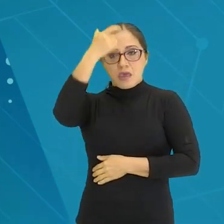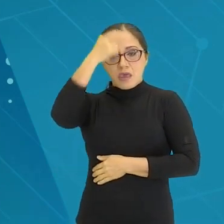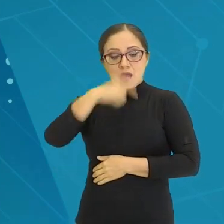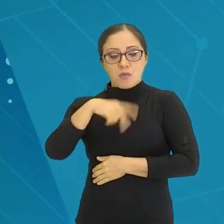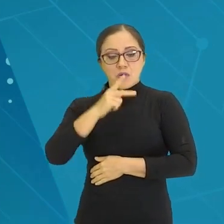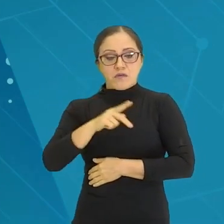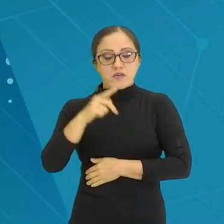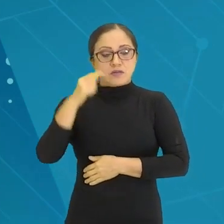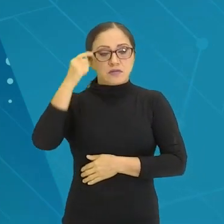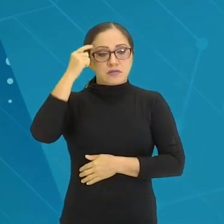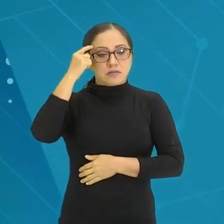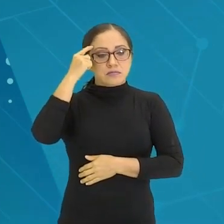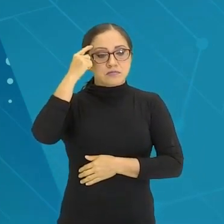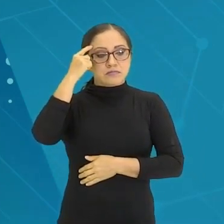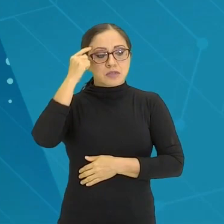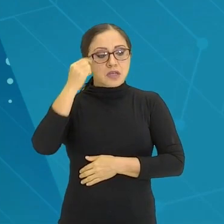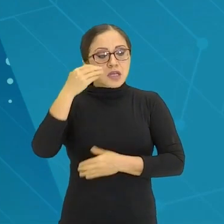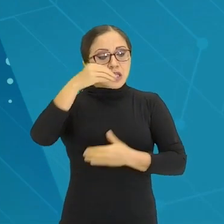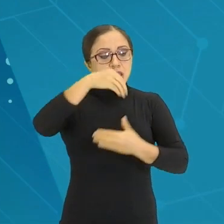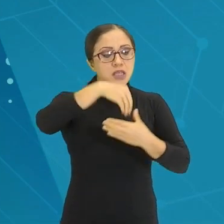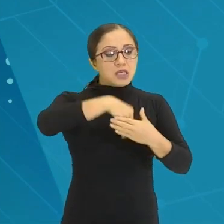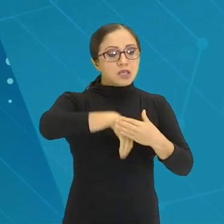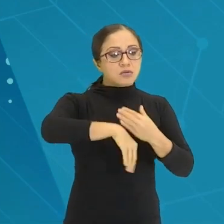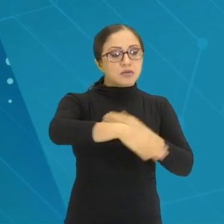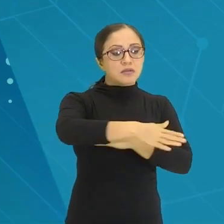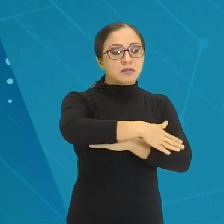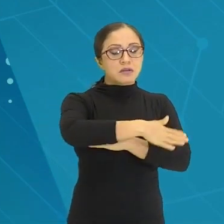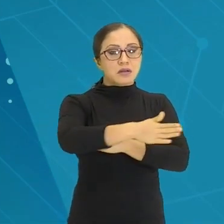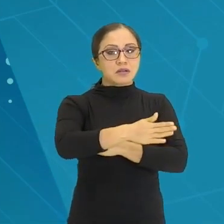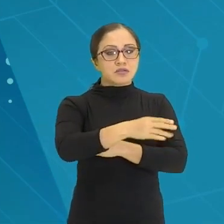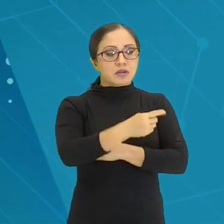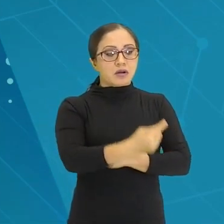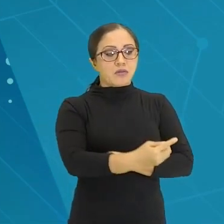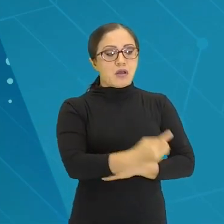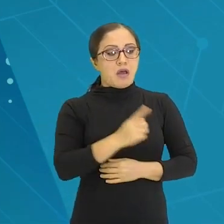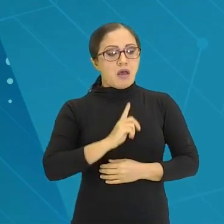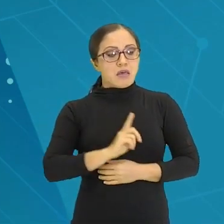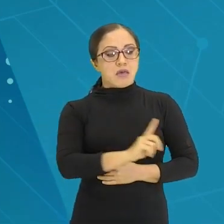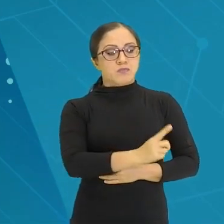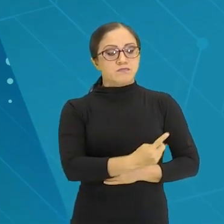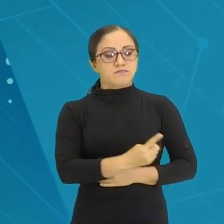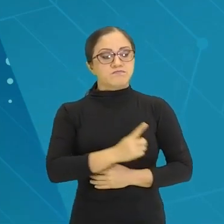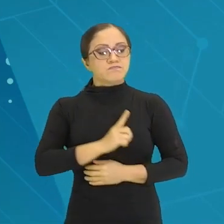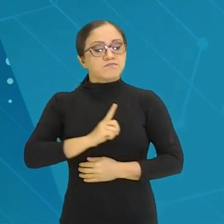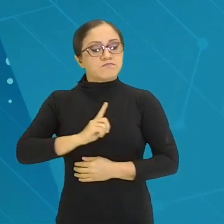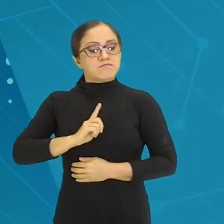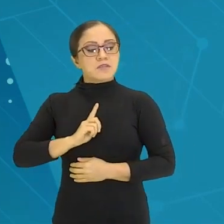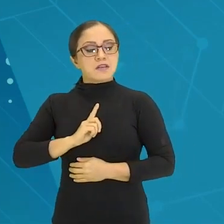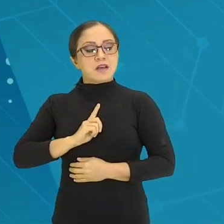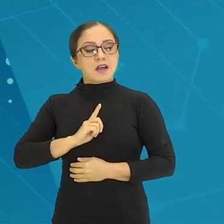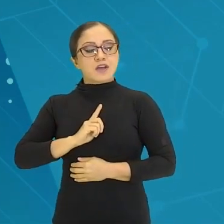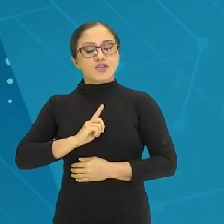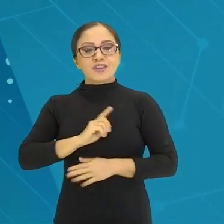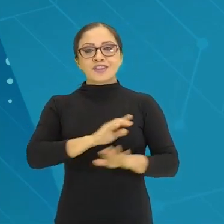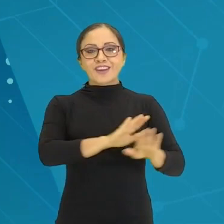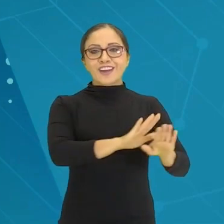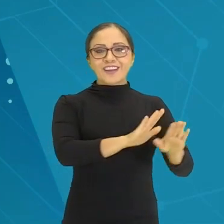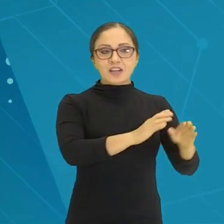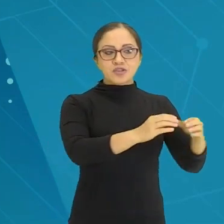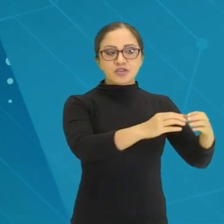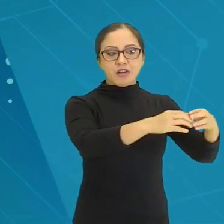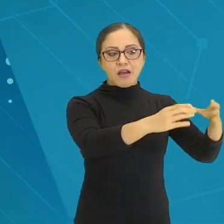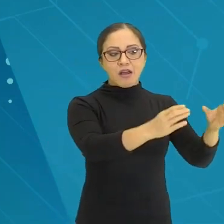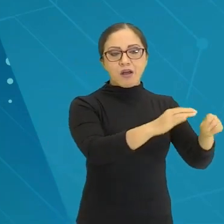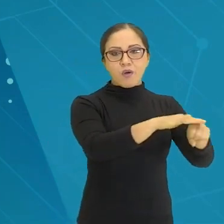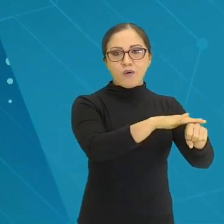intelectual, dentro da sala de aula, me retirar e deixar que eles possam argumentar entre si. Isso